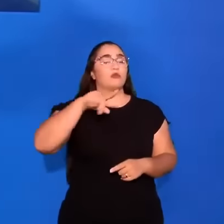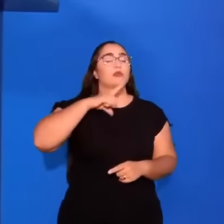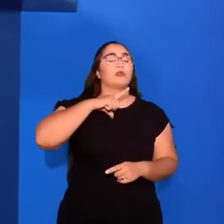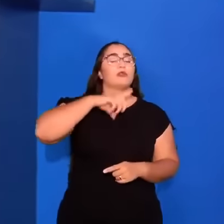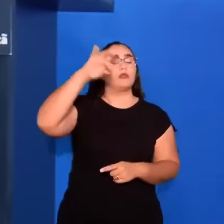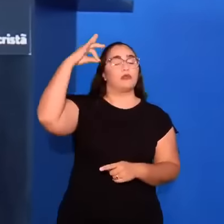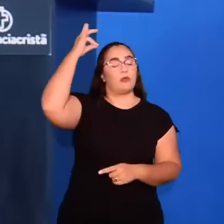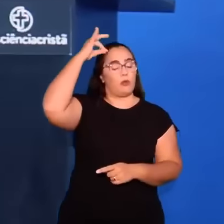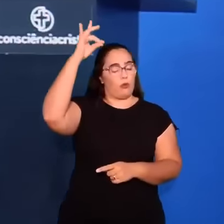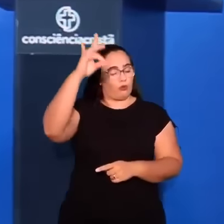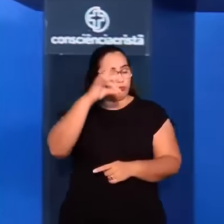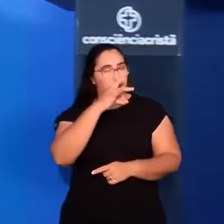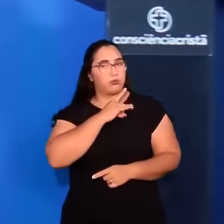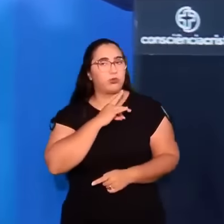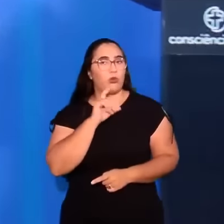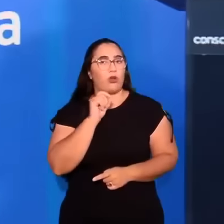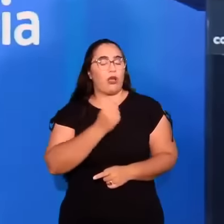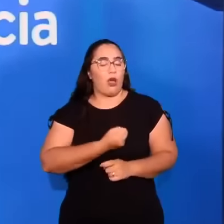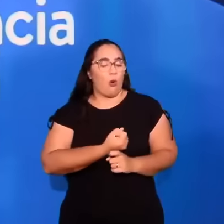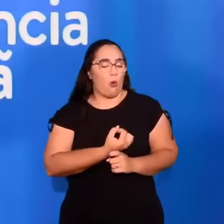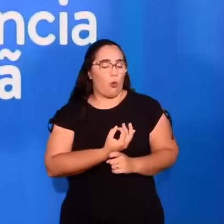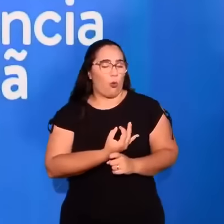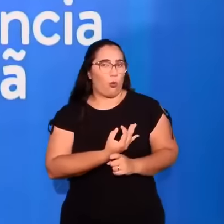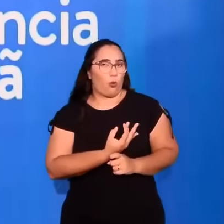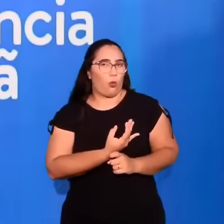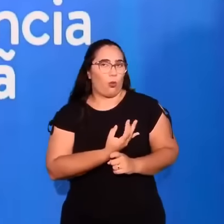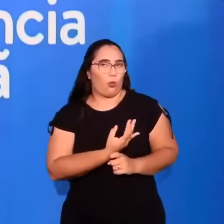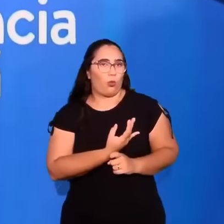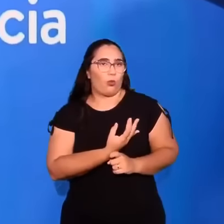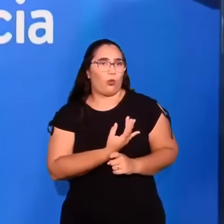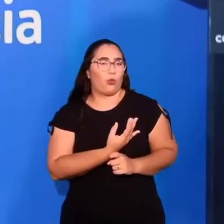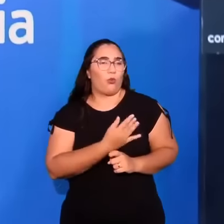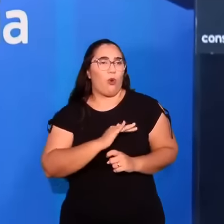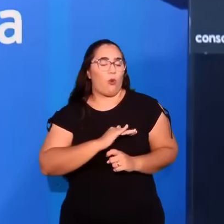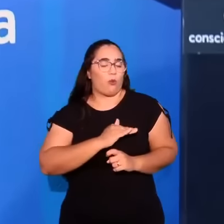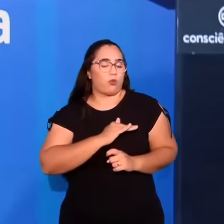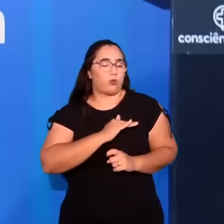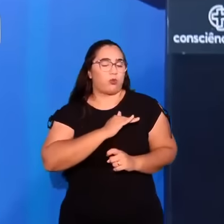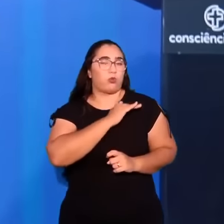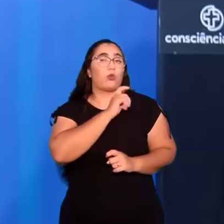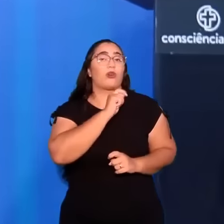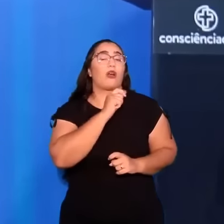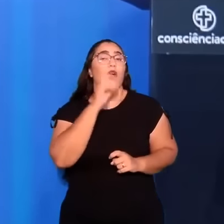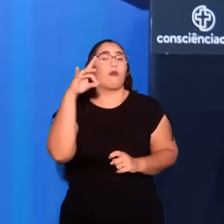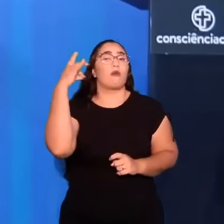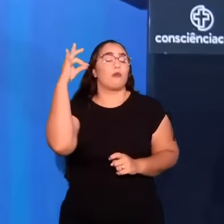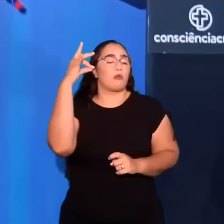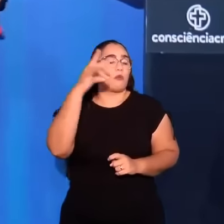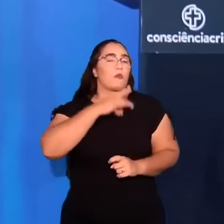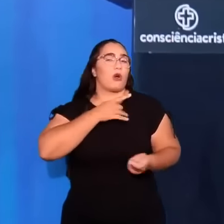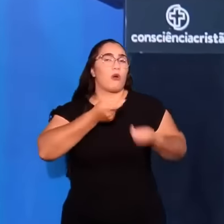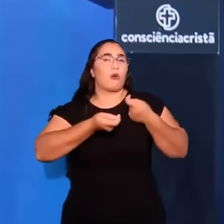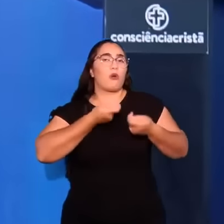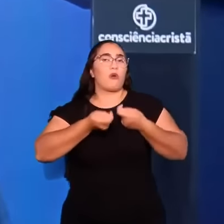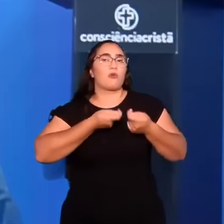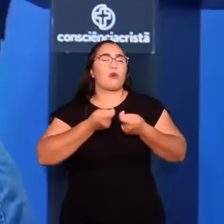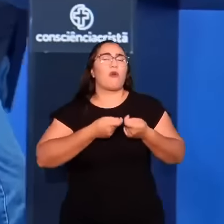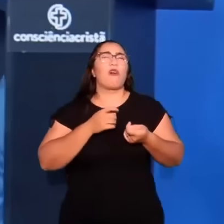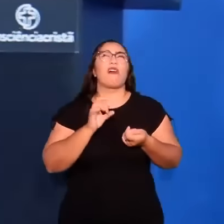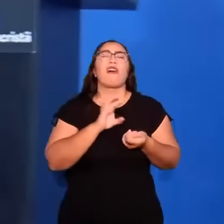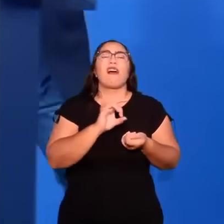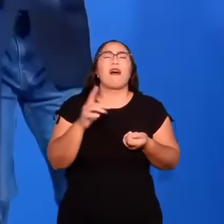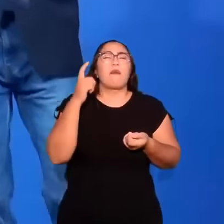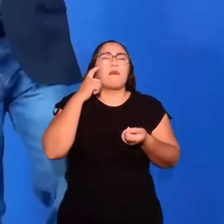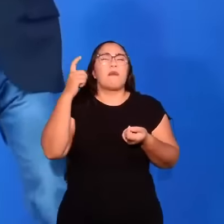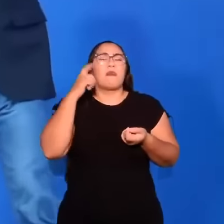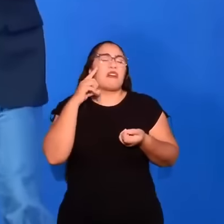Santo. E a medida que se tornarem cheios, e mais cheios, e mais cheios. Ele vai dominar cada movimento, cada pensamento, cada